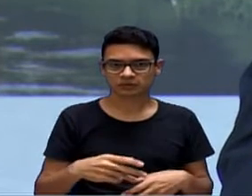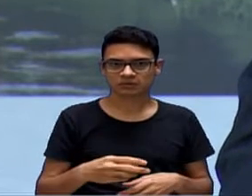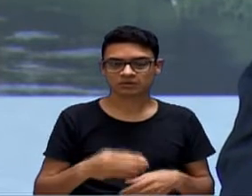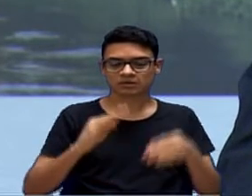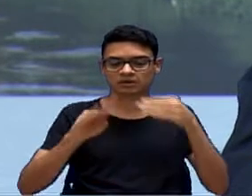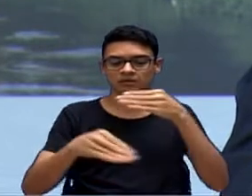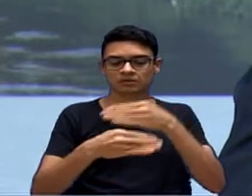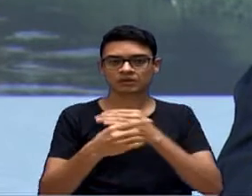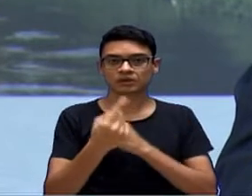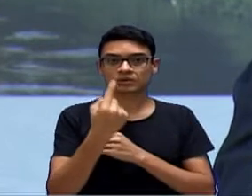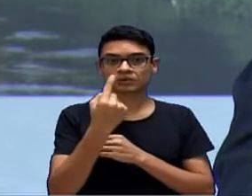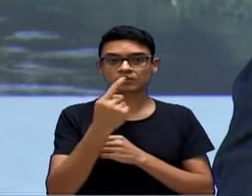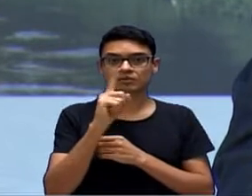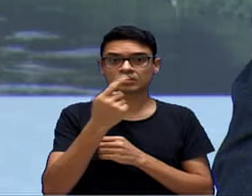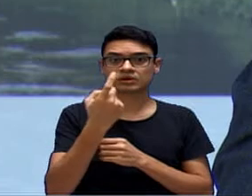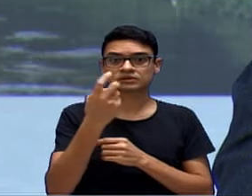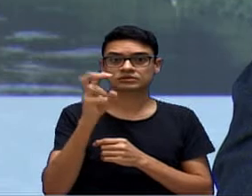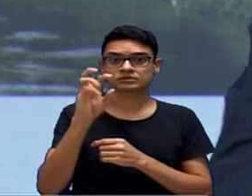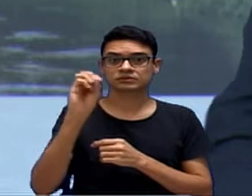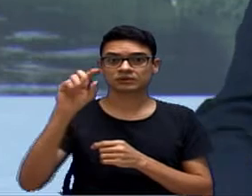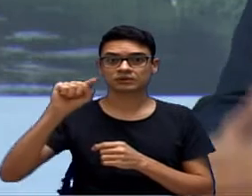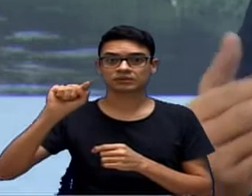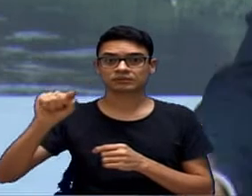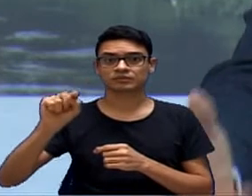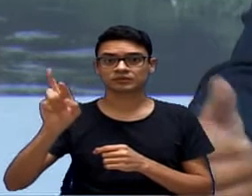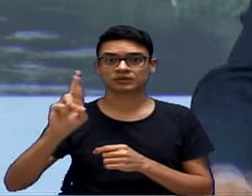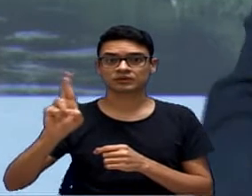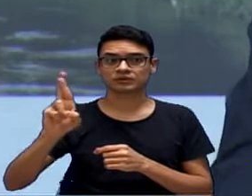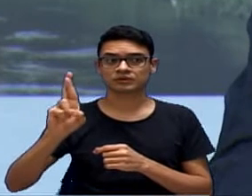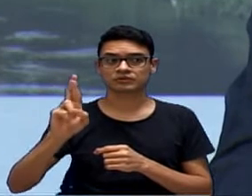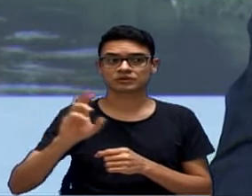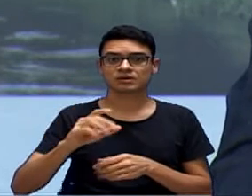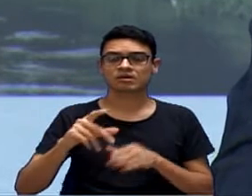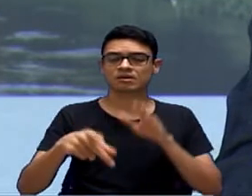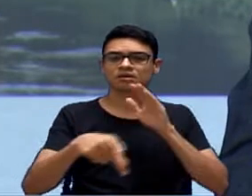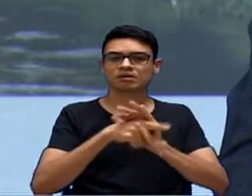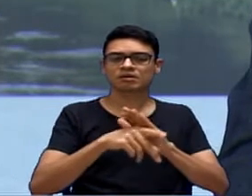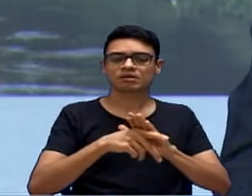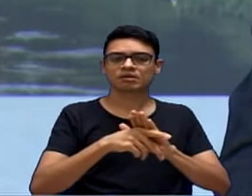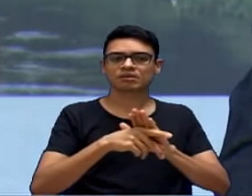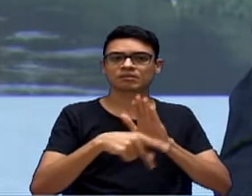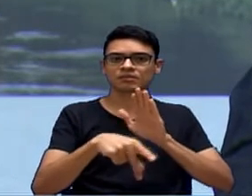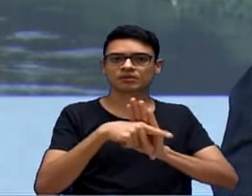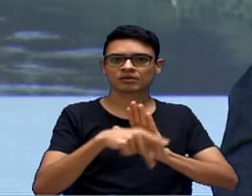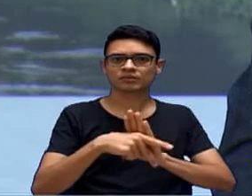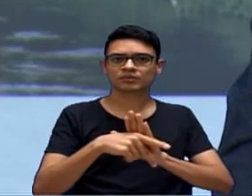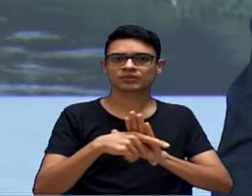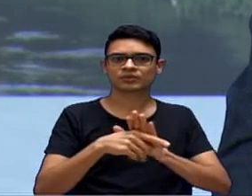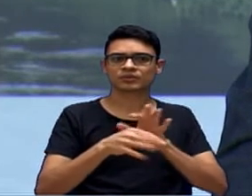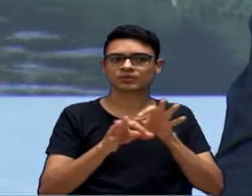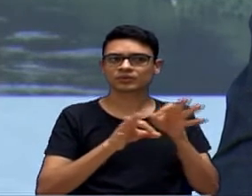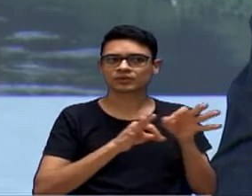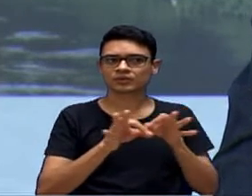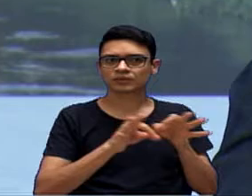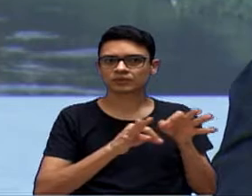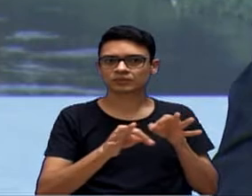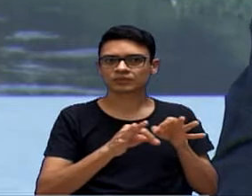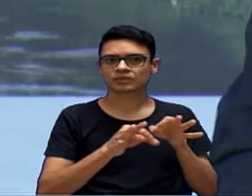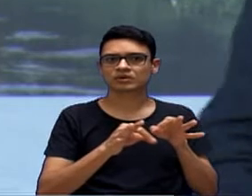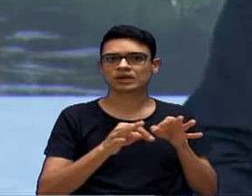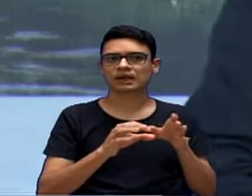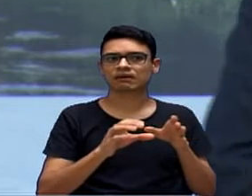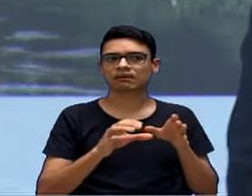emendas foi no valor de R 150 mil para o Instituto de Criminalística aqui na nossa cidade. O Instituto de